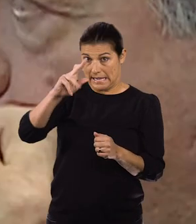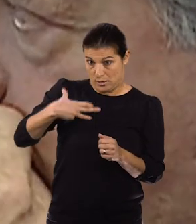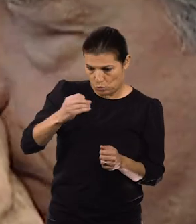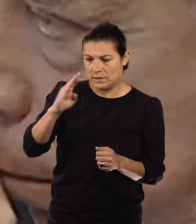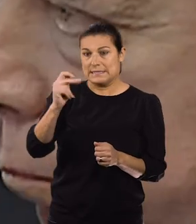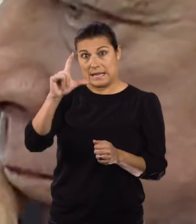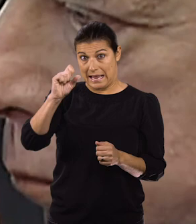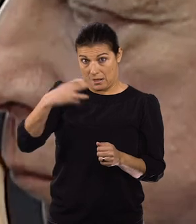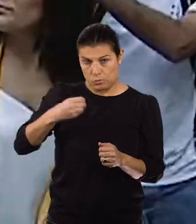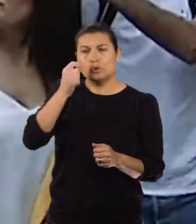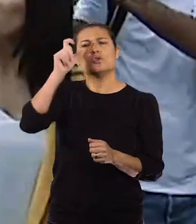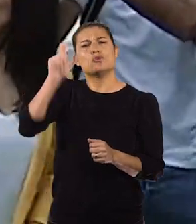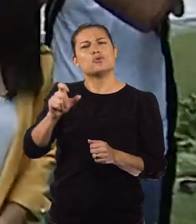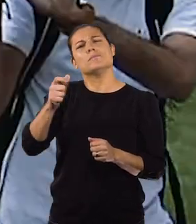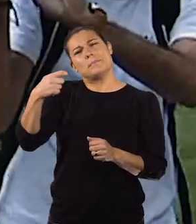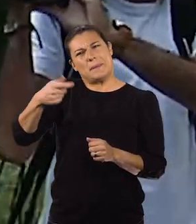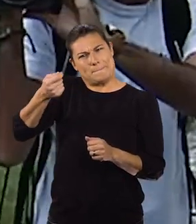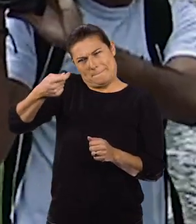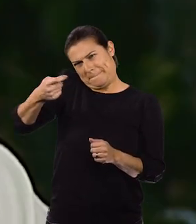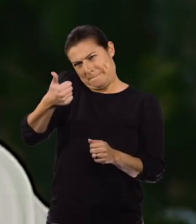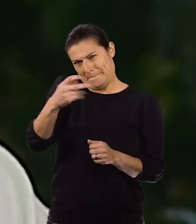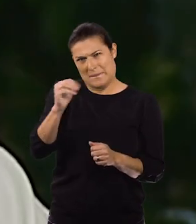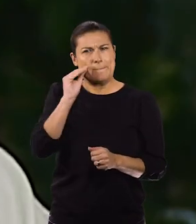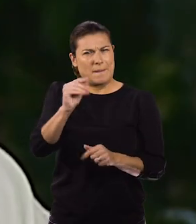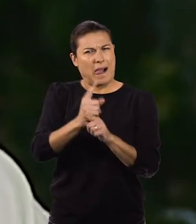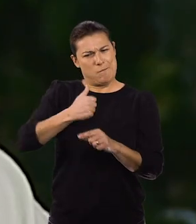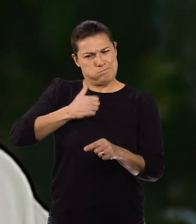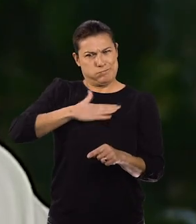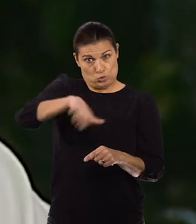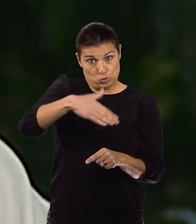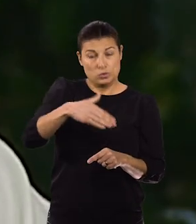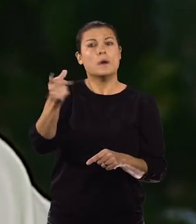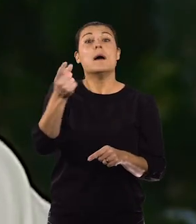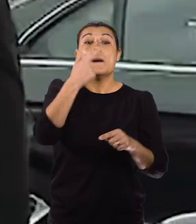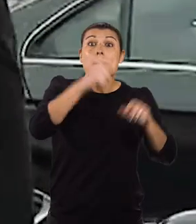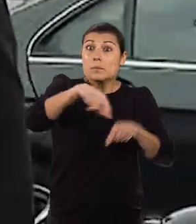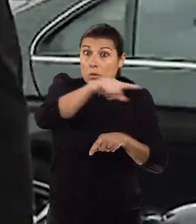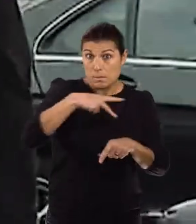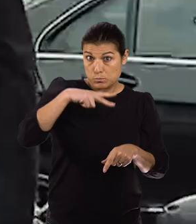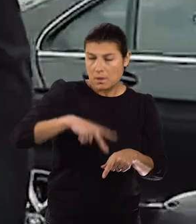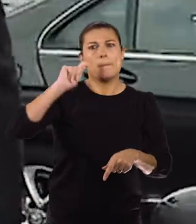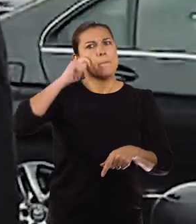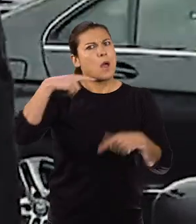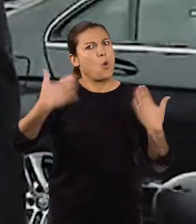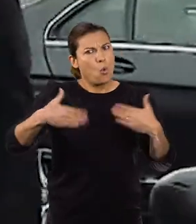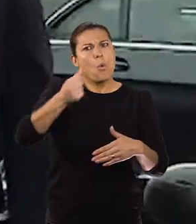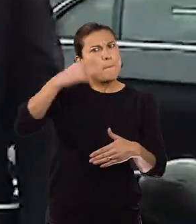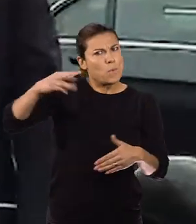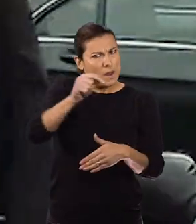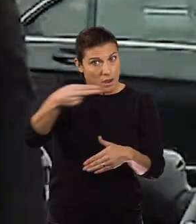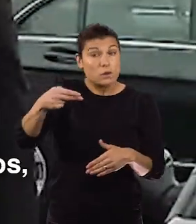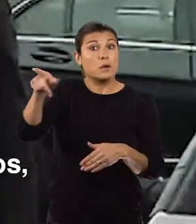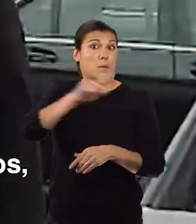negócios ruinosos do antigo dono disto tudo estão a custar milhares de milhões de euros aos contribuintes portugueses. O seu poder e